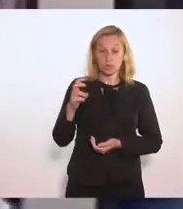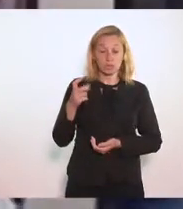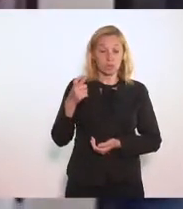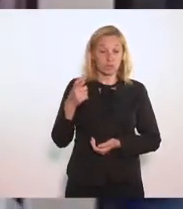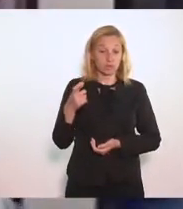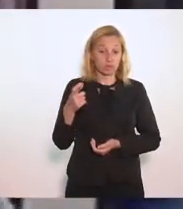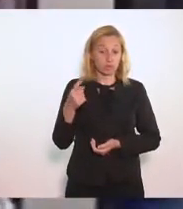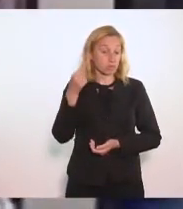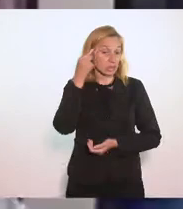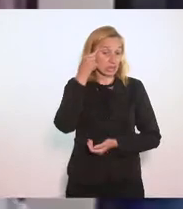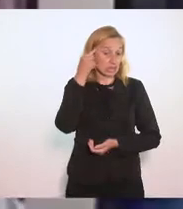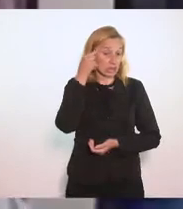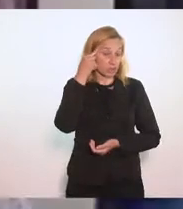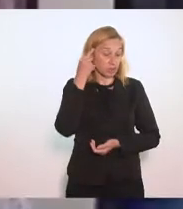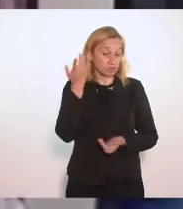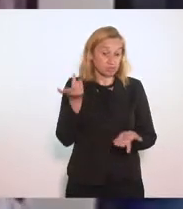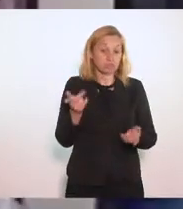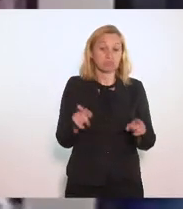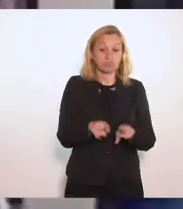Inclusive Inclusive